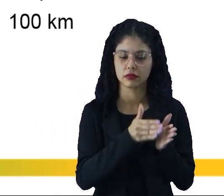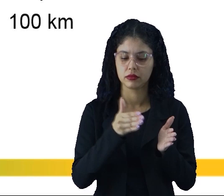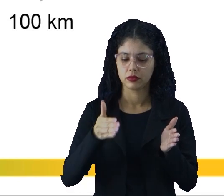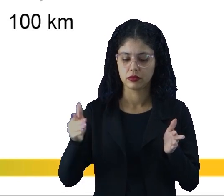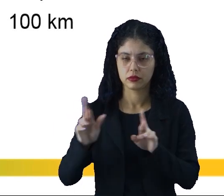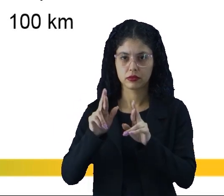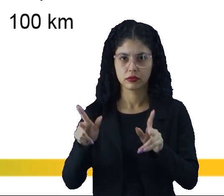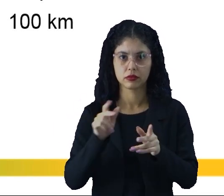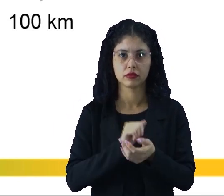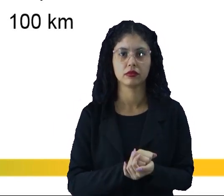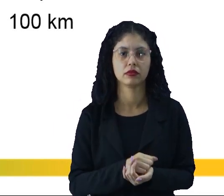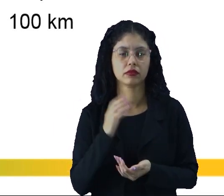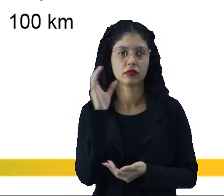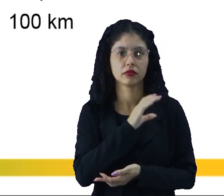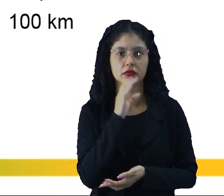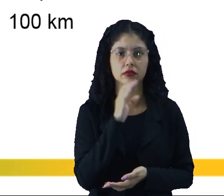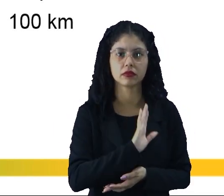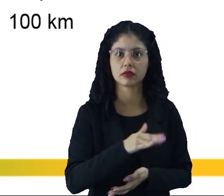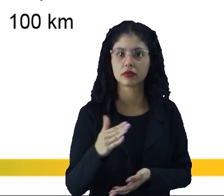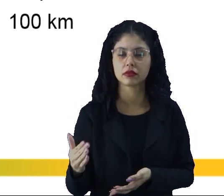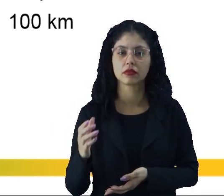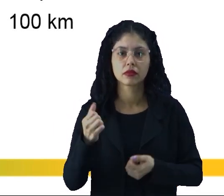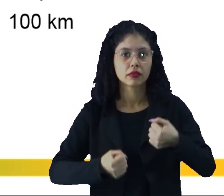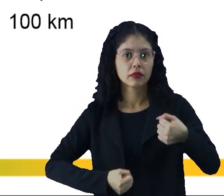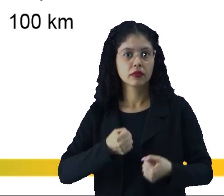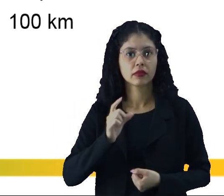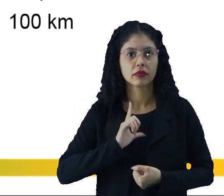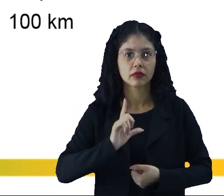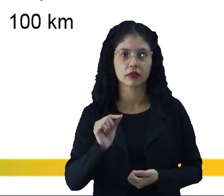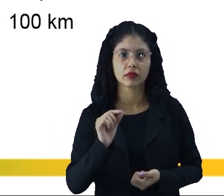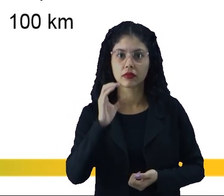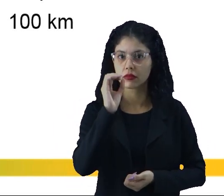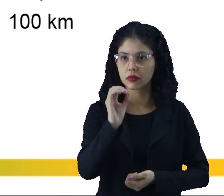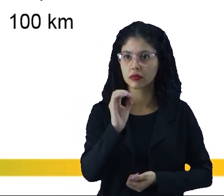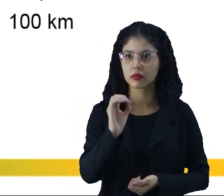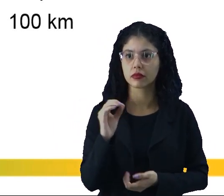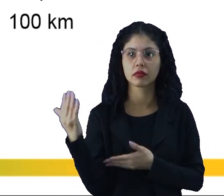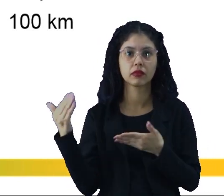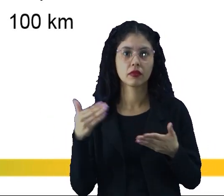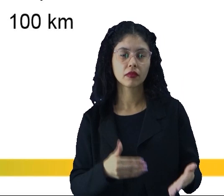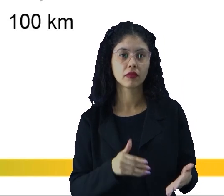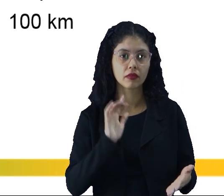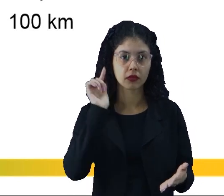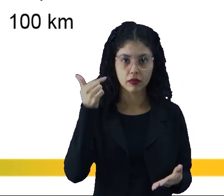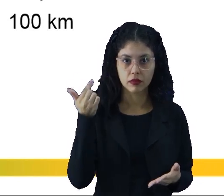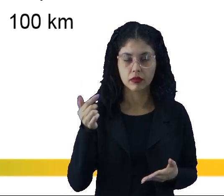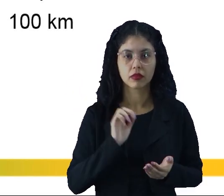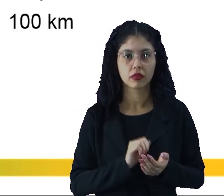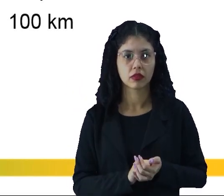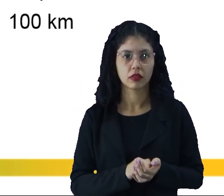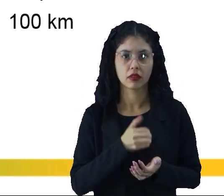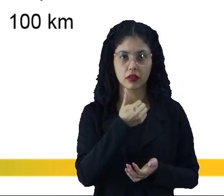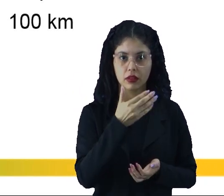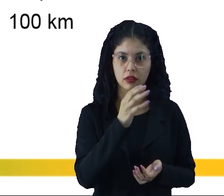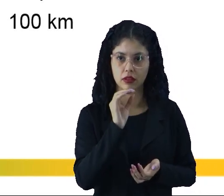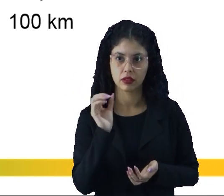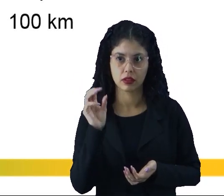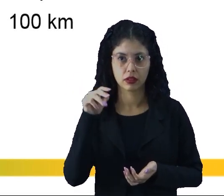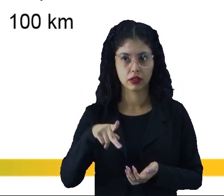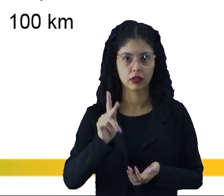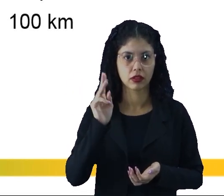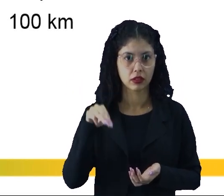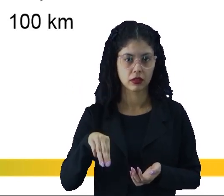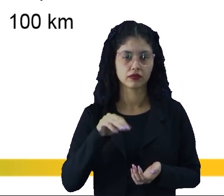aceleração. Isso significa dizer que quando o carro sai do marco zero e chega lá no marco de 100 km,